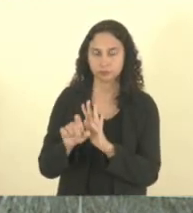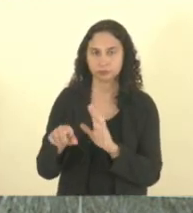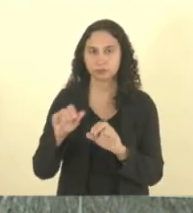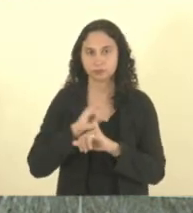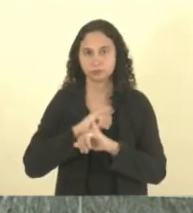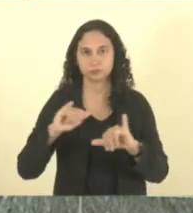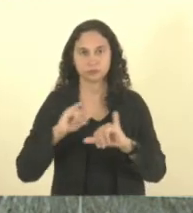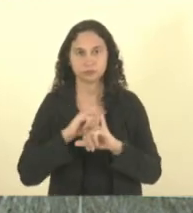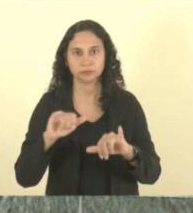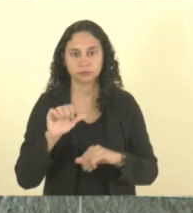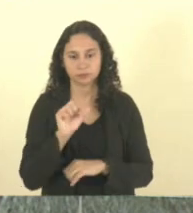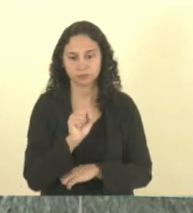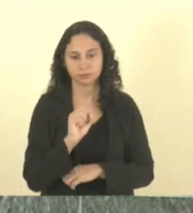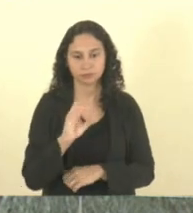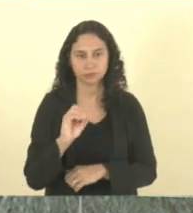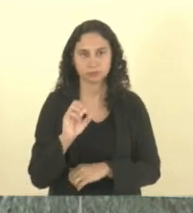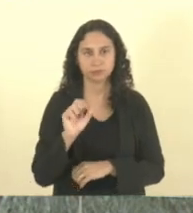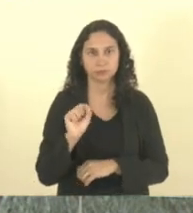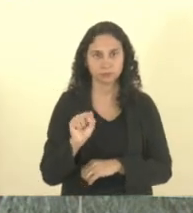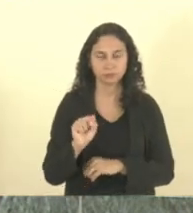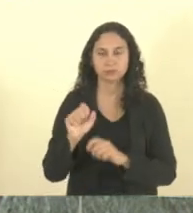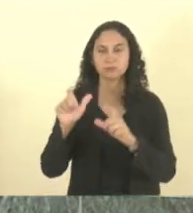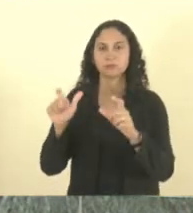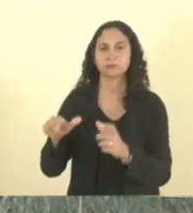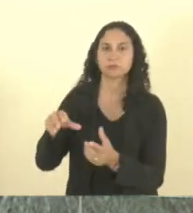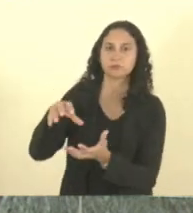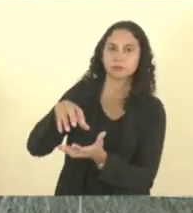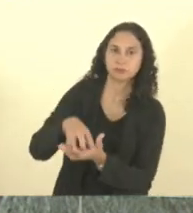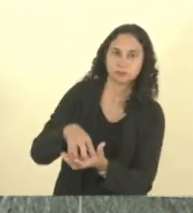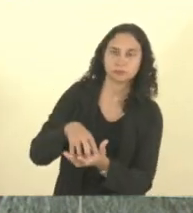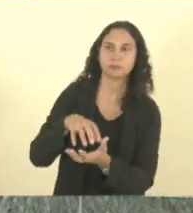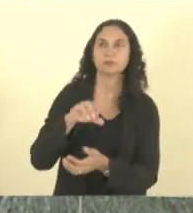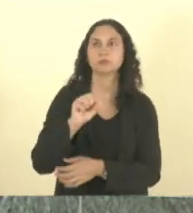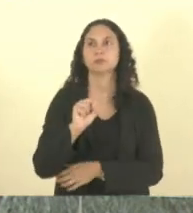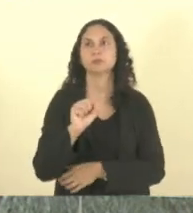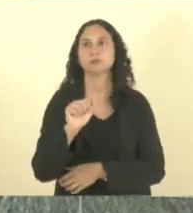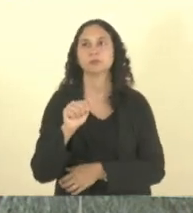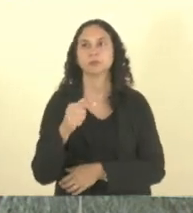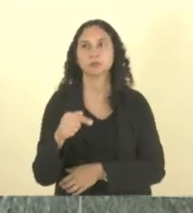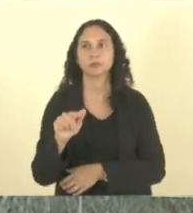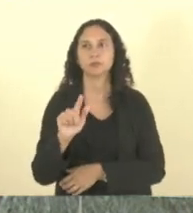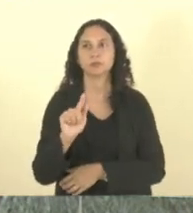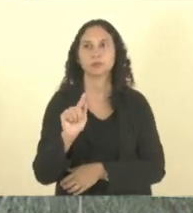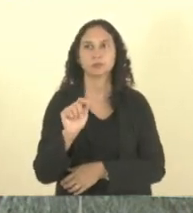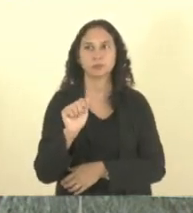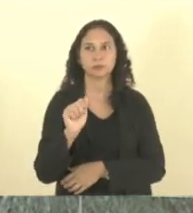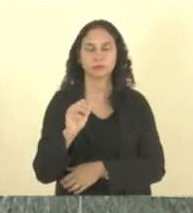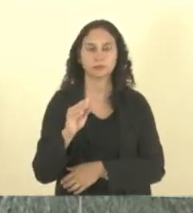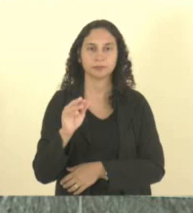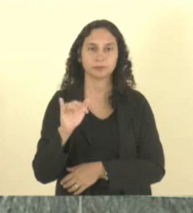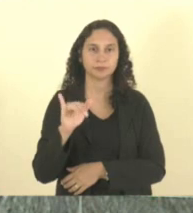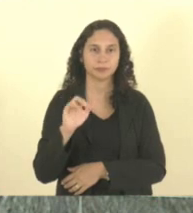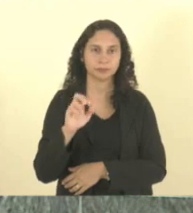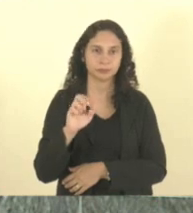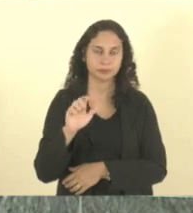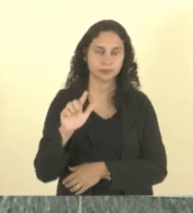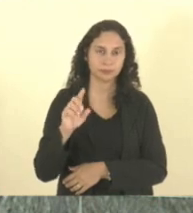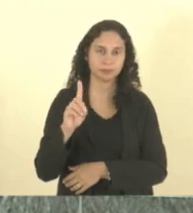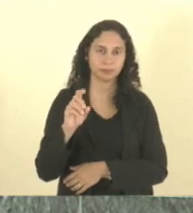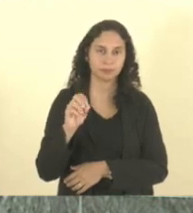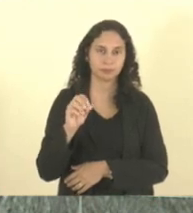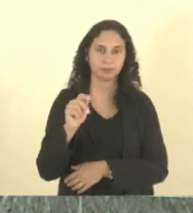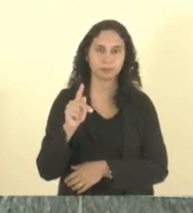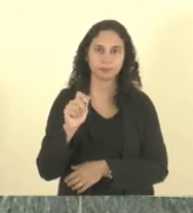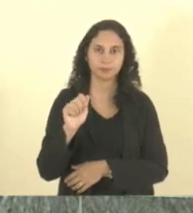Associação SOS Animais de São Gabriel da Palha, localizada no município de São Gabriel da Palha. É o primeiro item de pauta. O segundo de